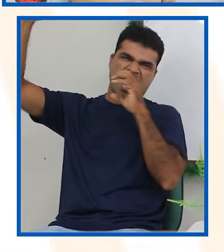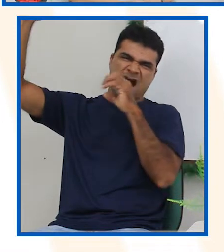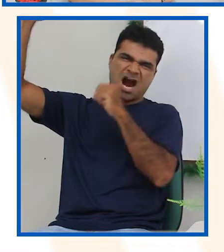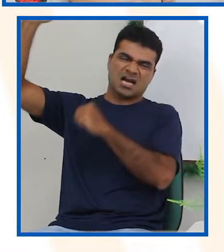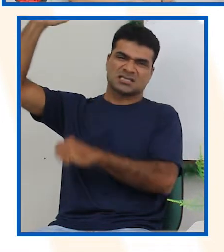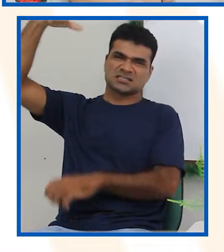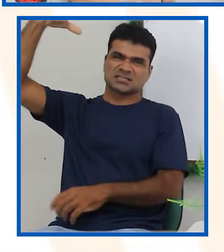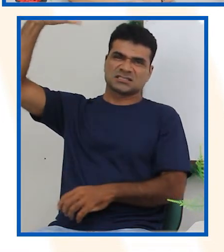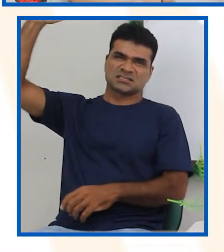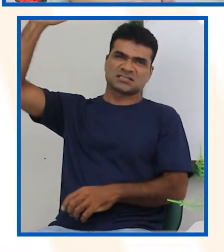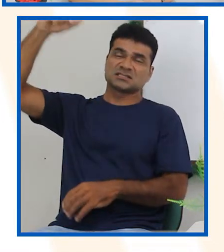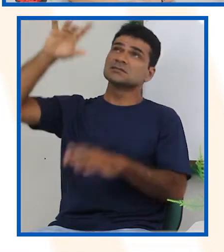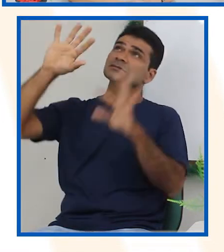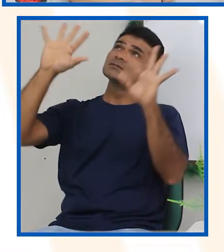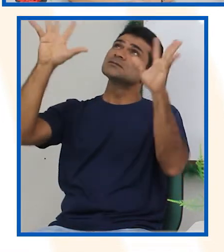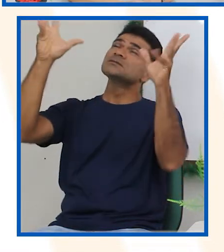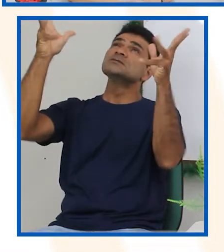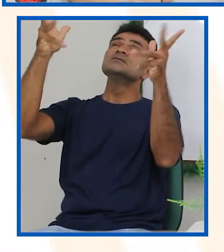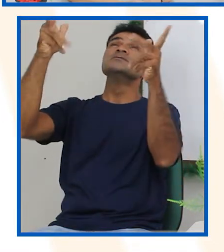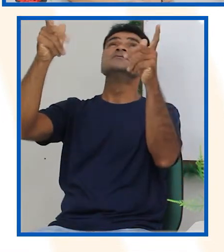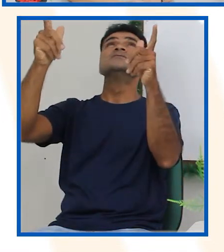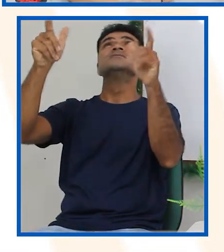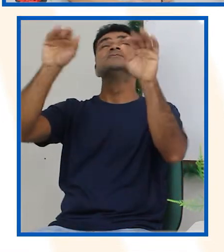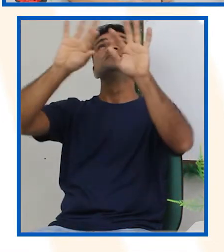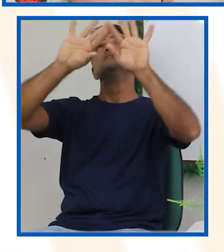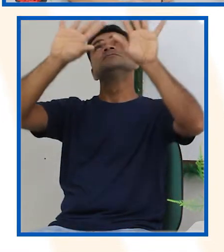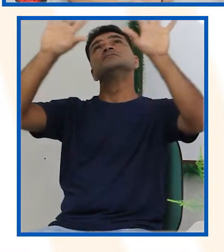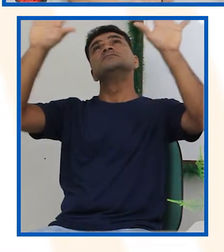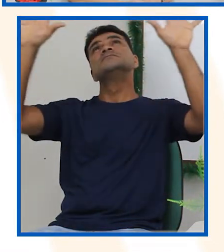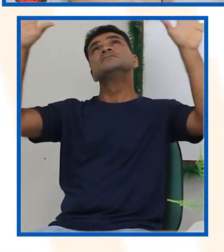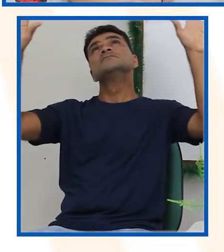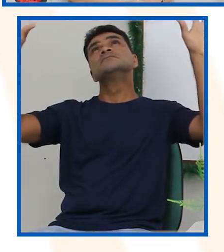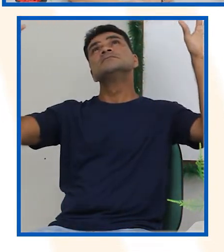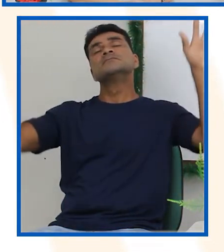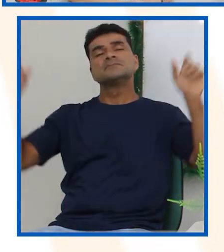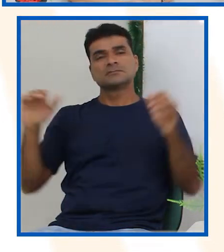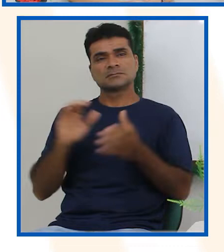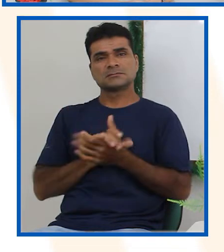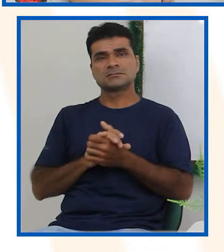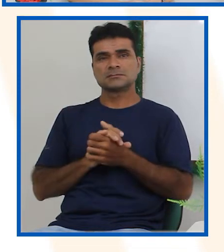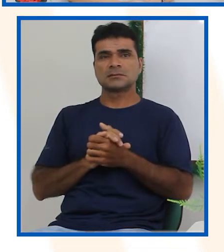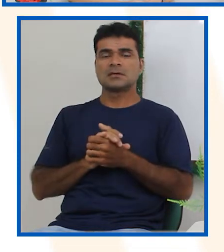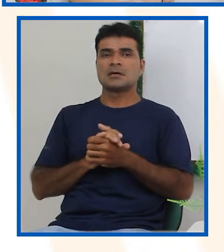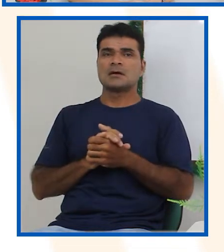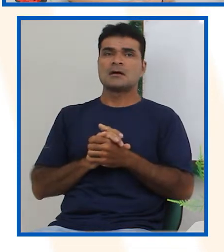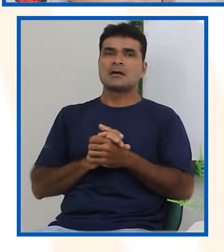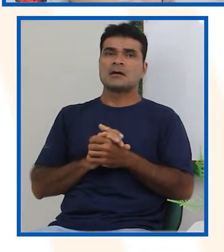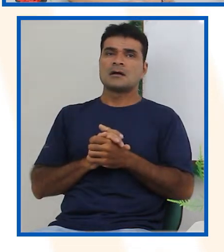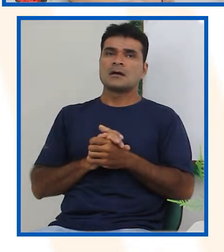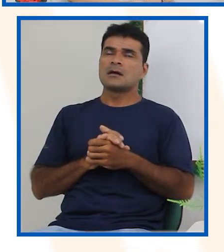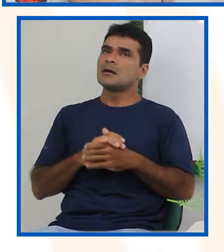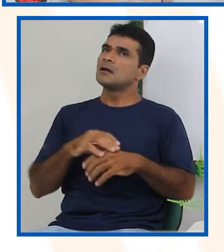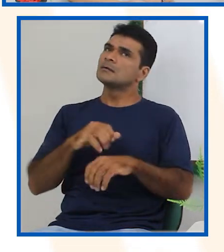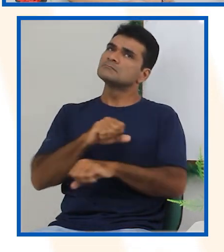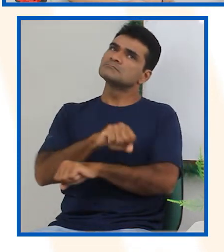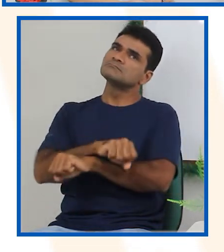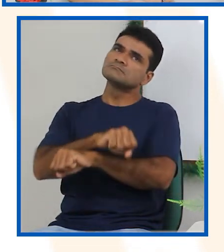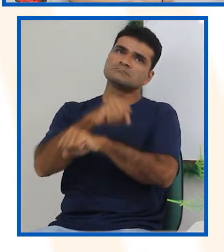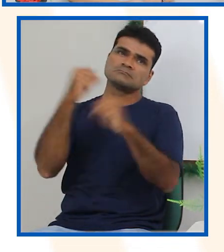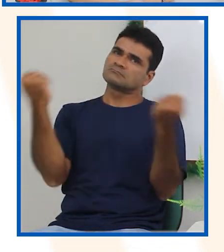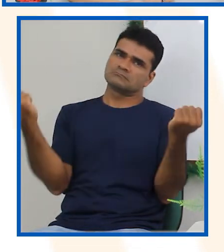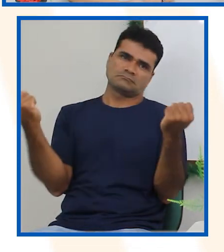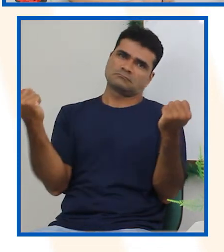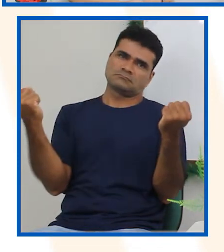forte e um tempo muito bonito, é improvável que chova. Agora, se tiver um tempo